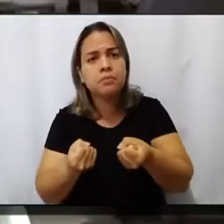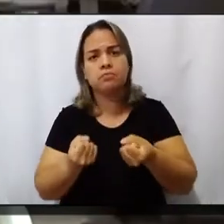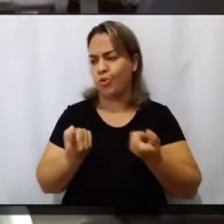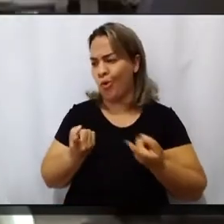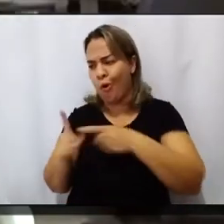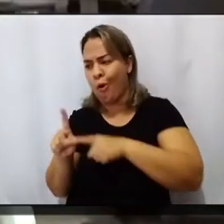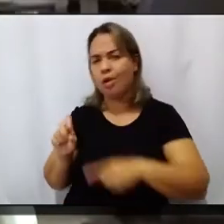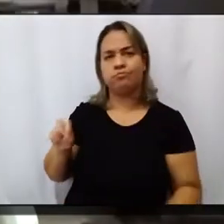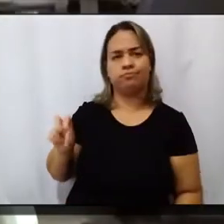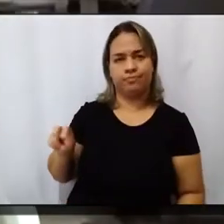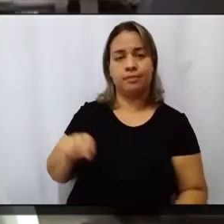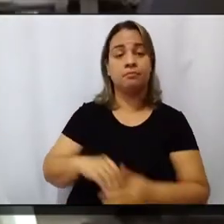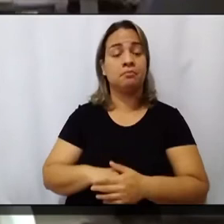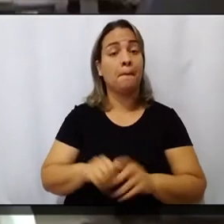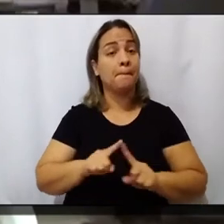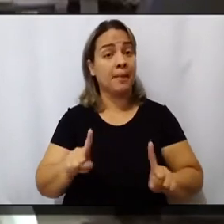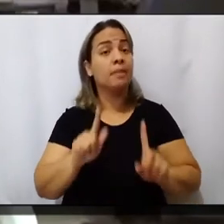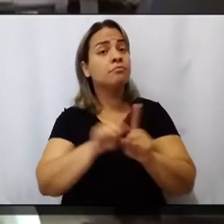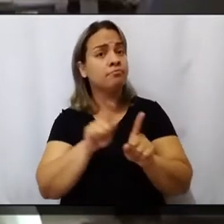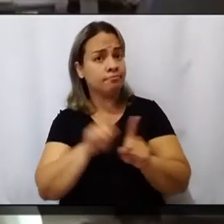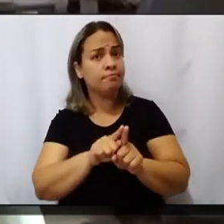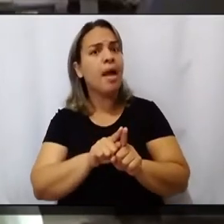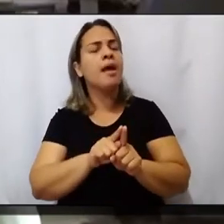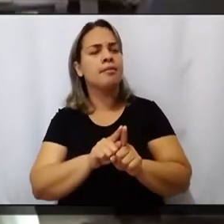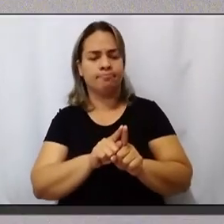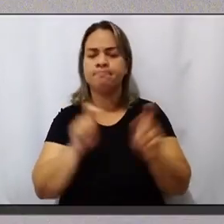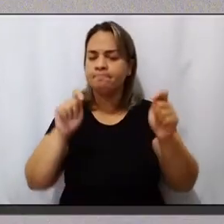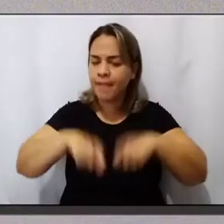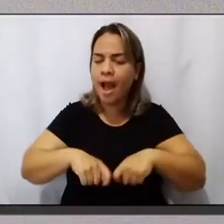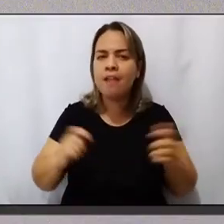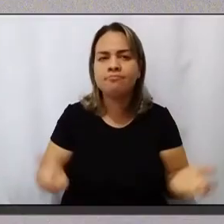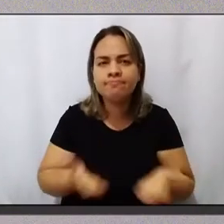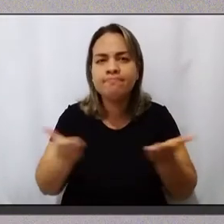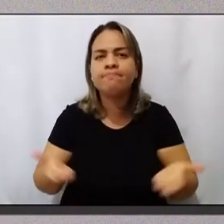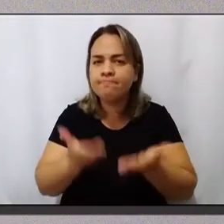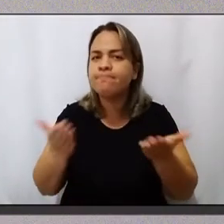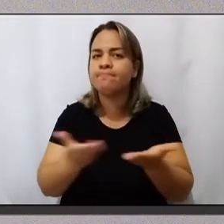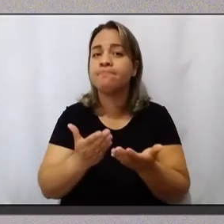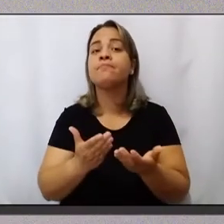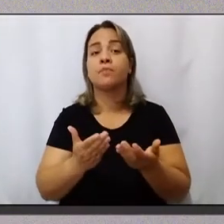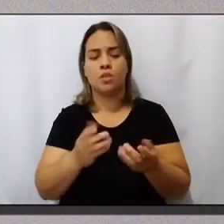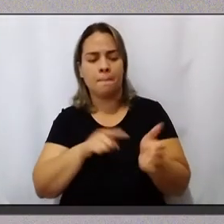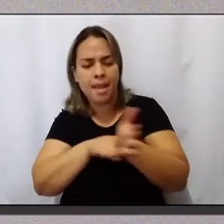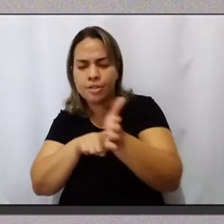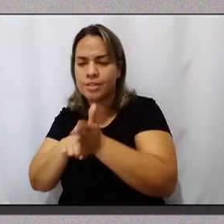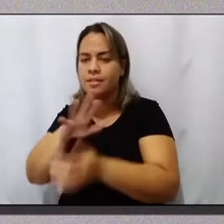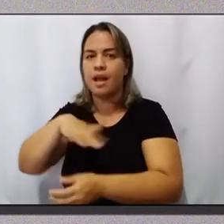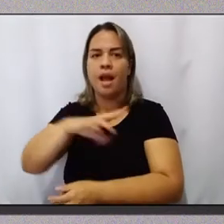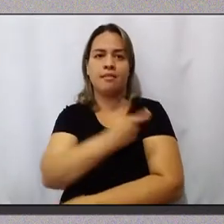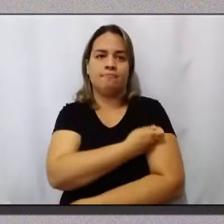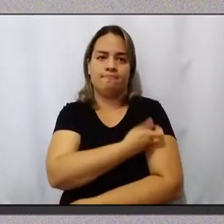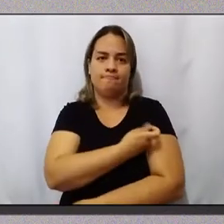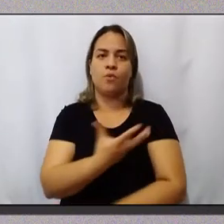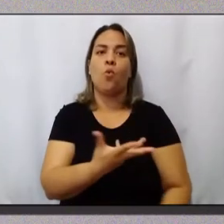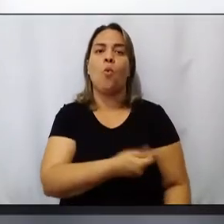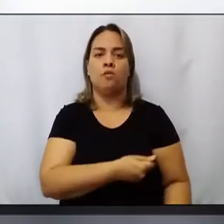vírus, mas ele também serve para estimular a busca por vacinas mais